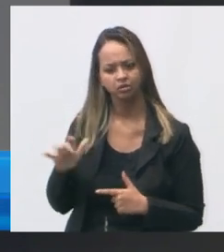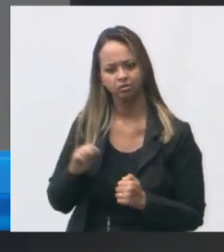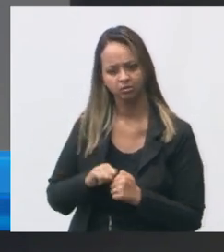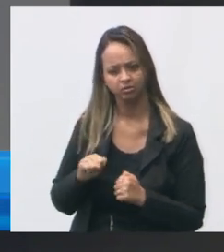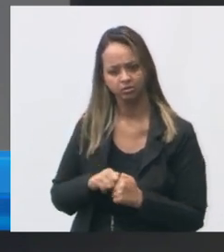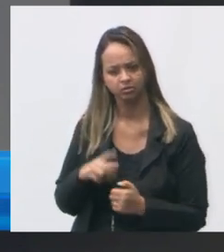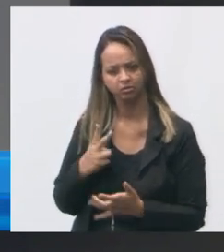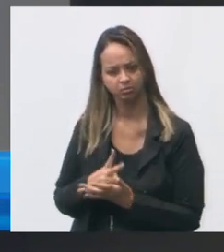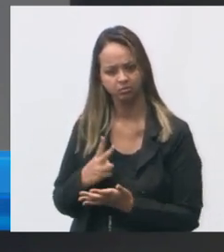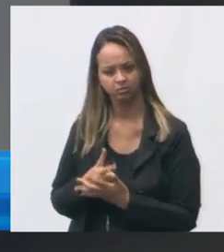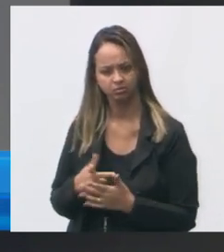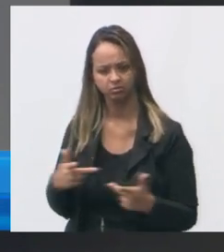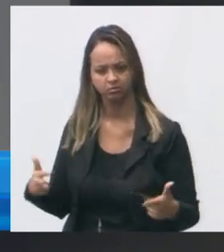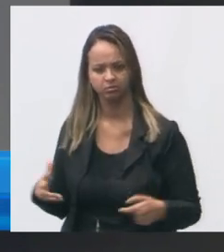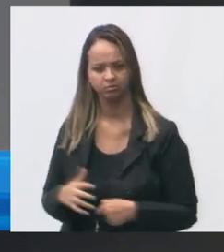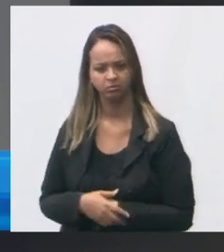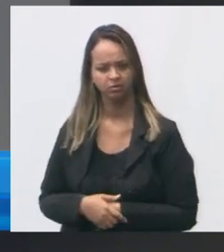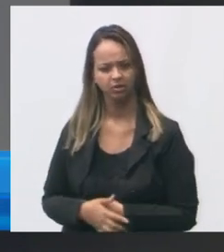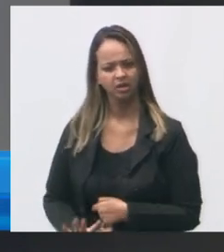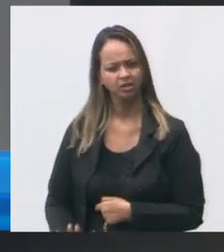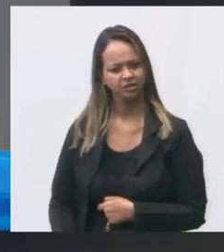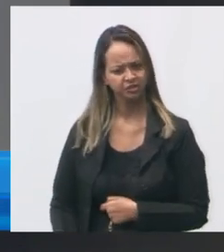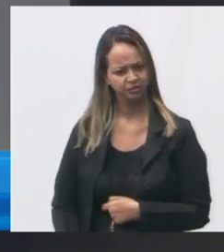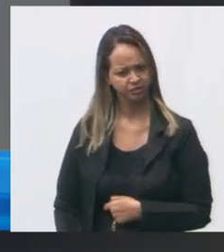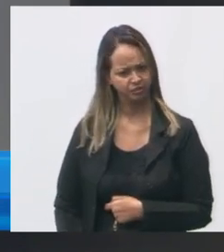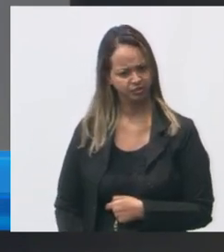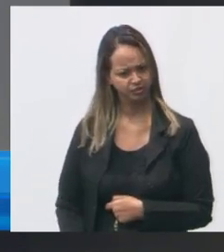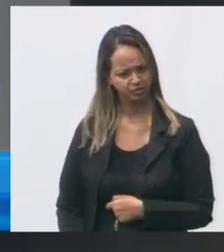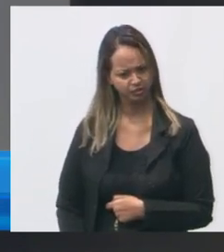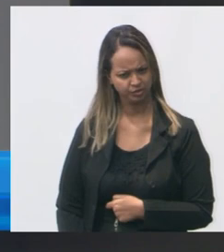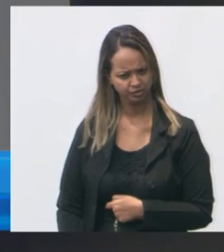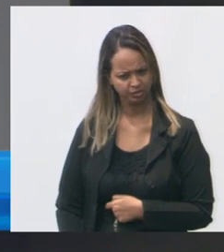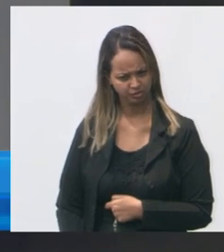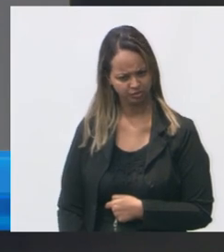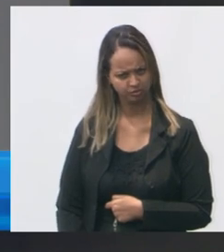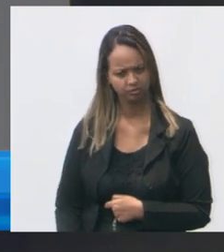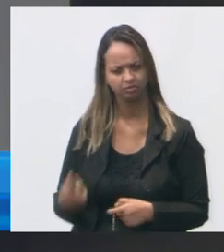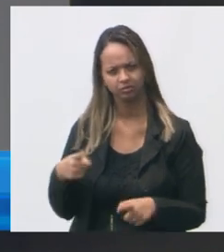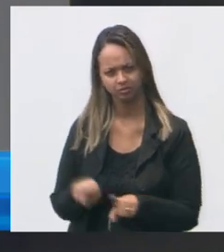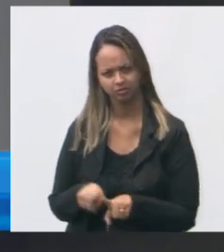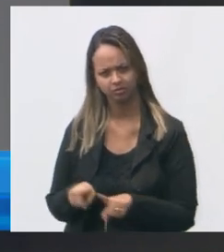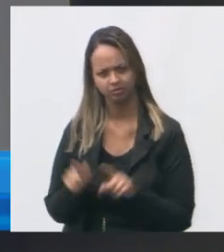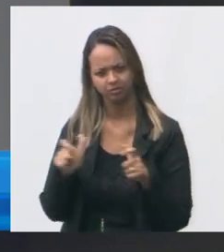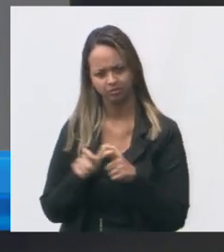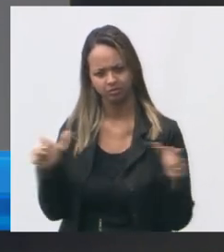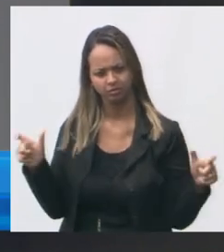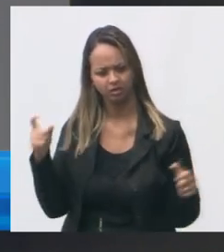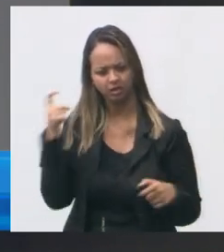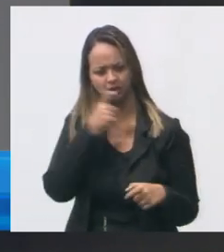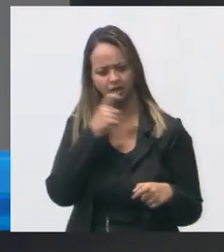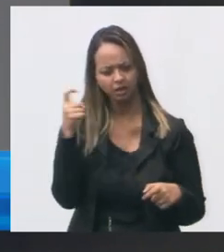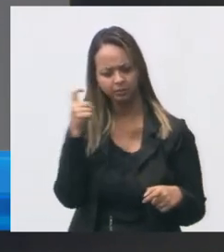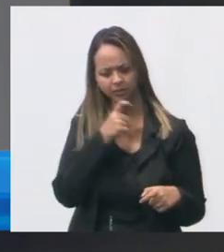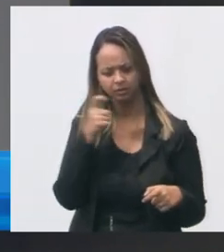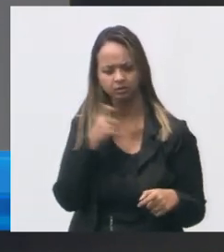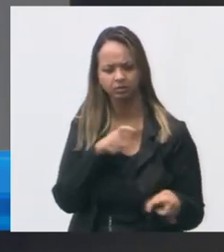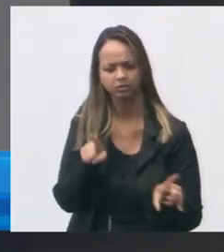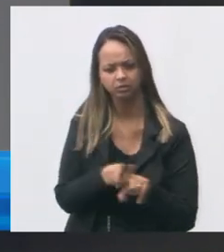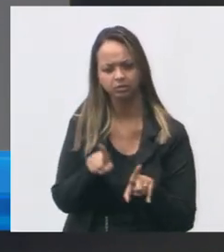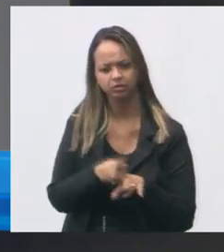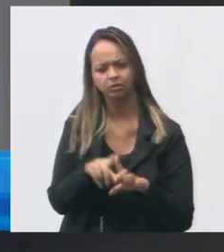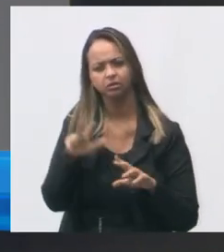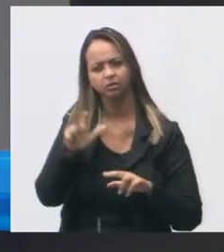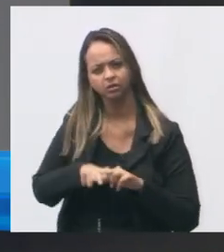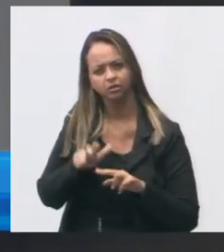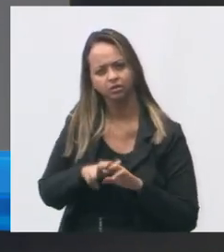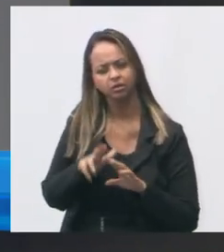revisão também da otologia para o padrão reforma e apliação da otologia cadeiras e armários novos